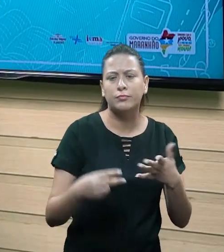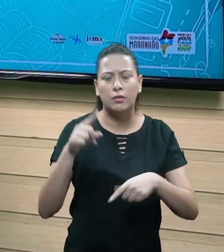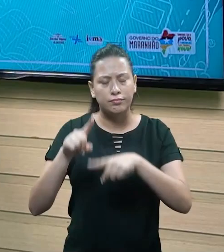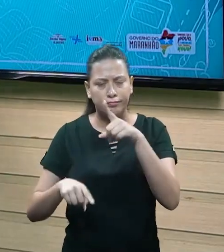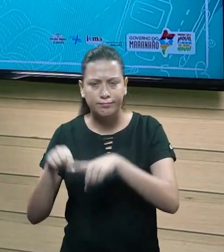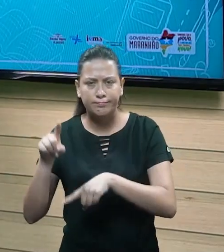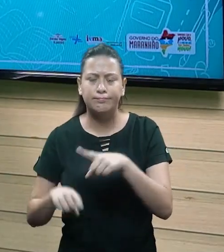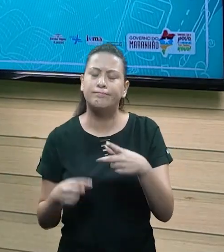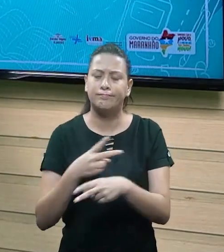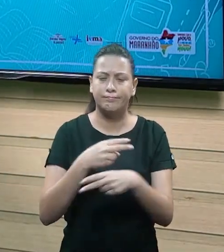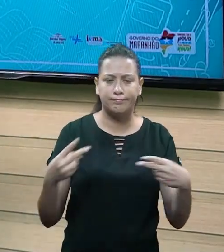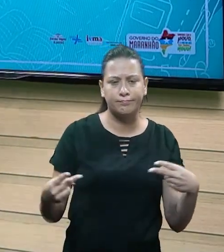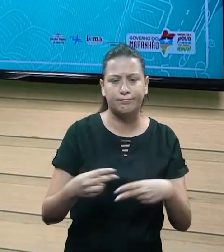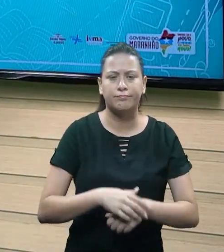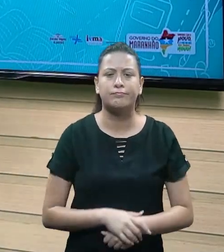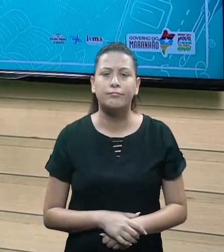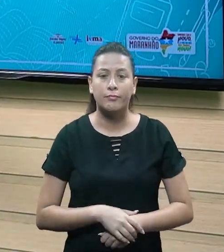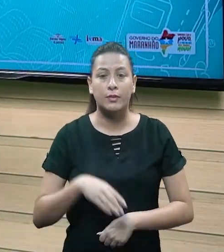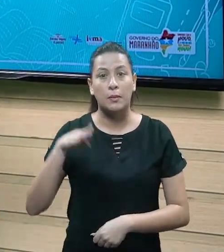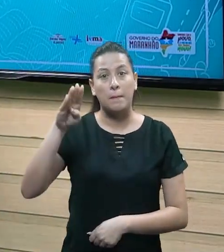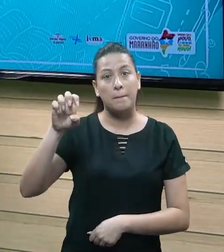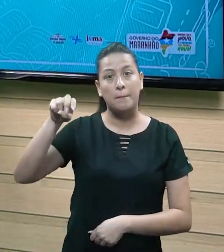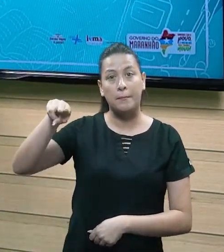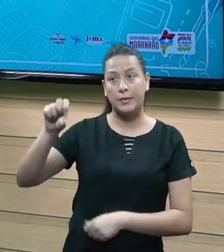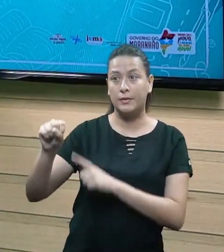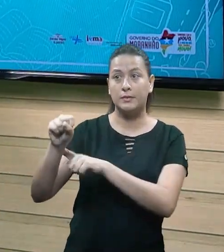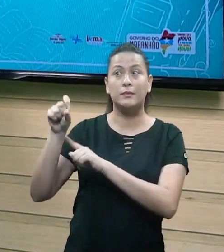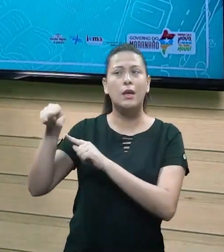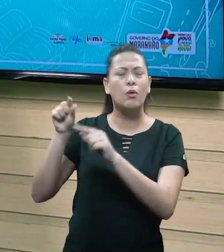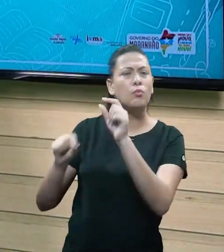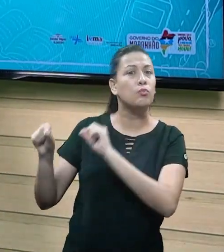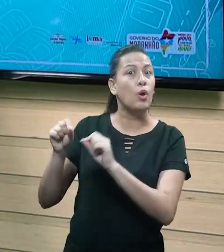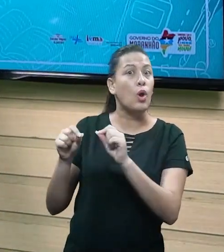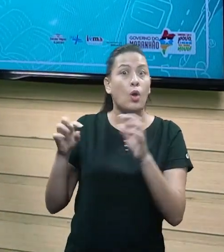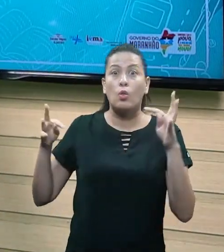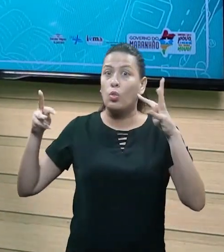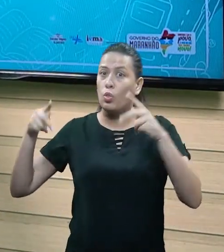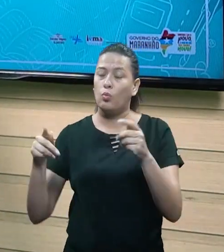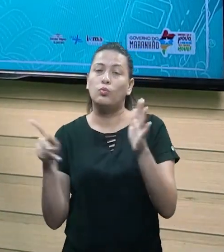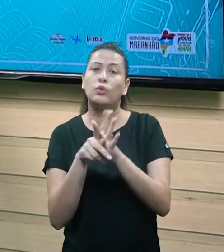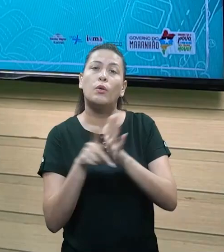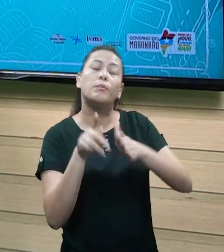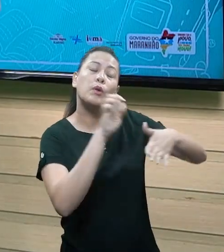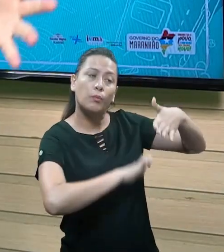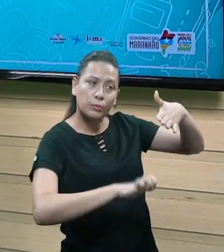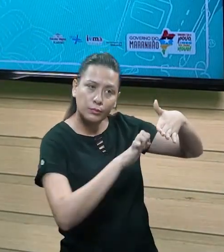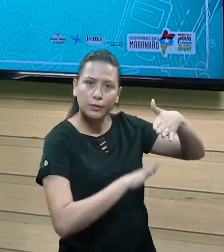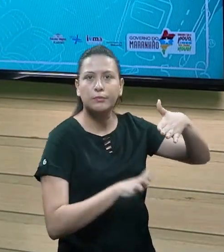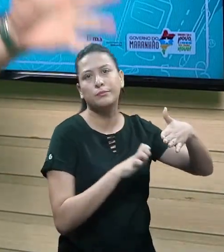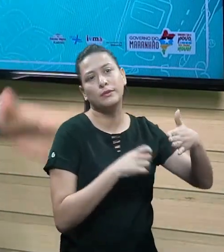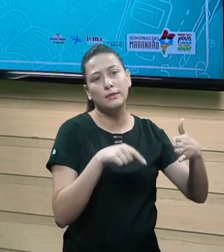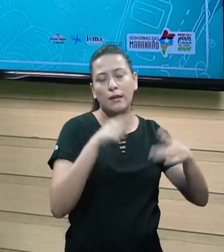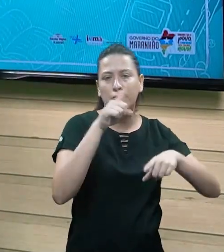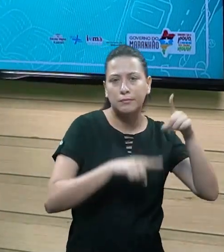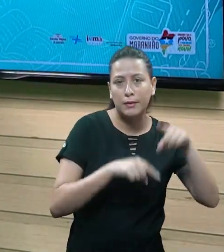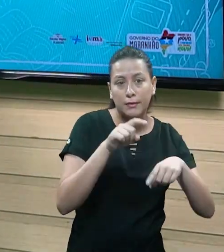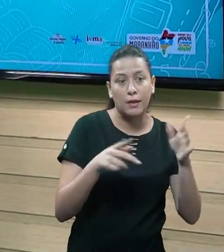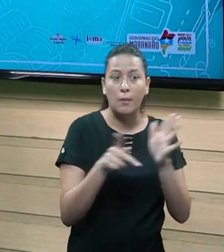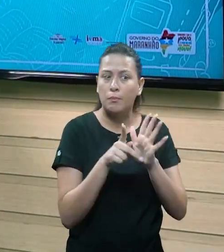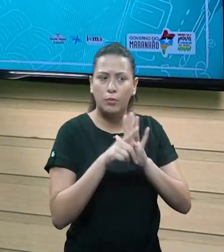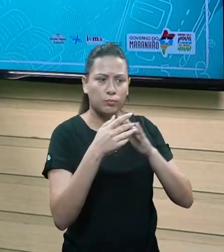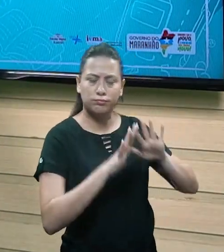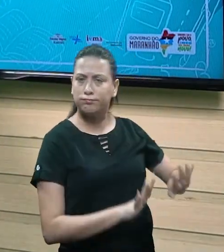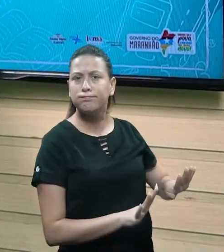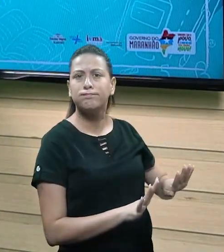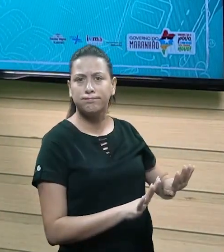imóveis são tudo aquilo que está em posse da empresa. Gente, deixando claro, bens é tudo que está em posse da empresa, tá? Que a quer aquele produto, aquele maquinário,